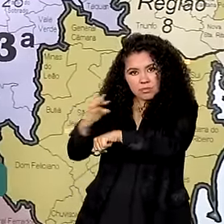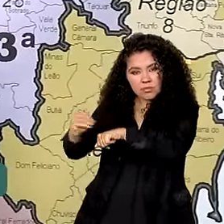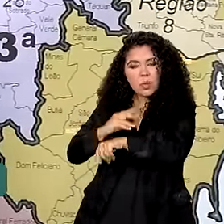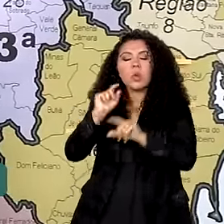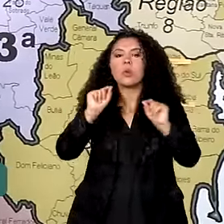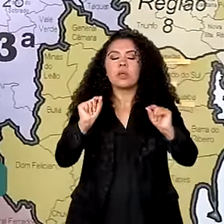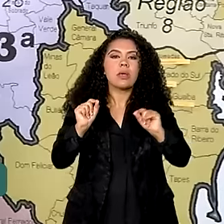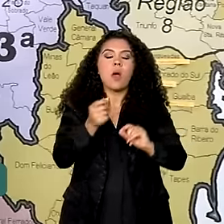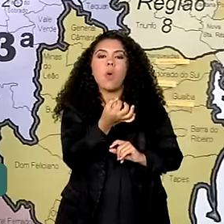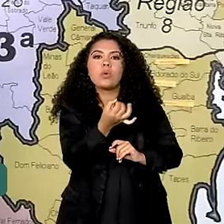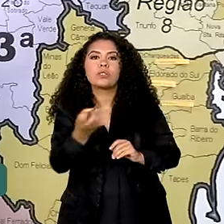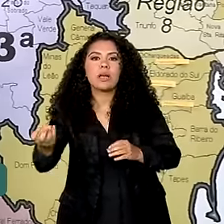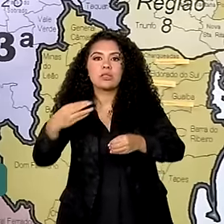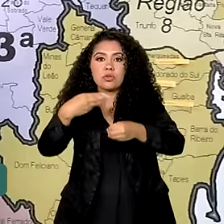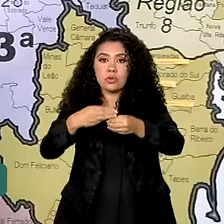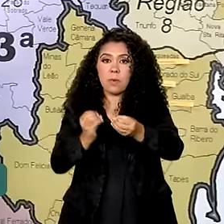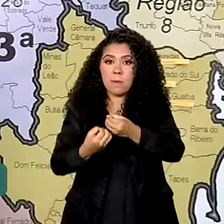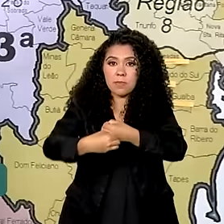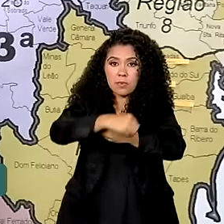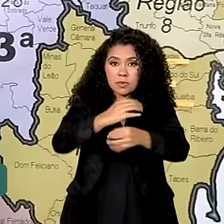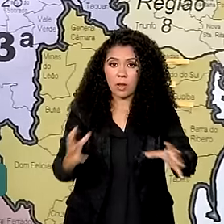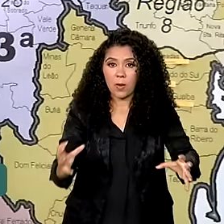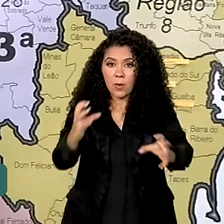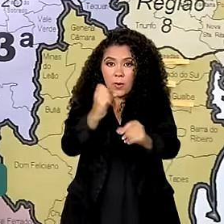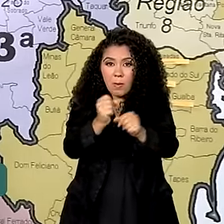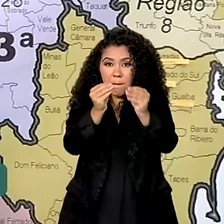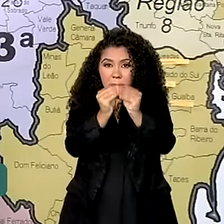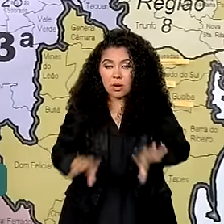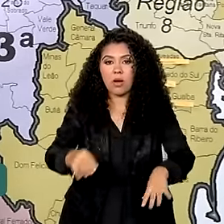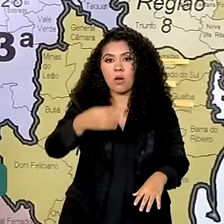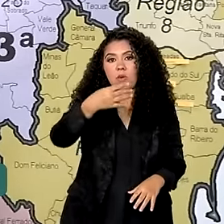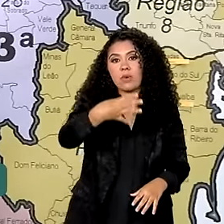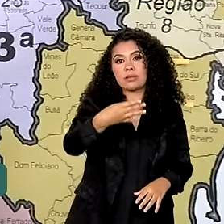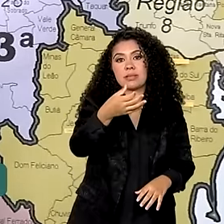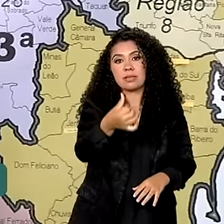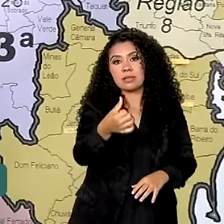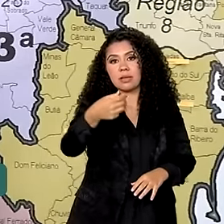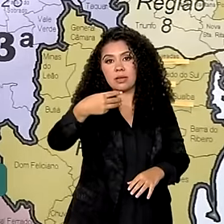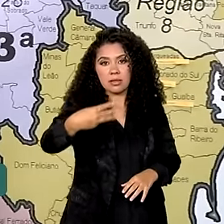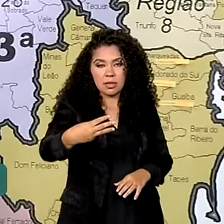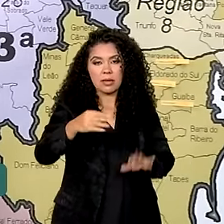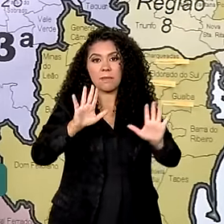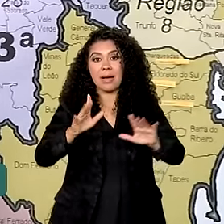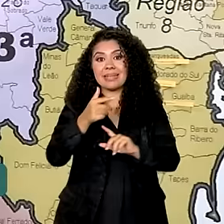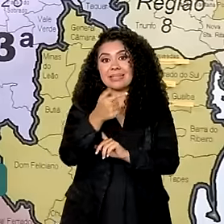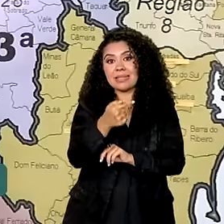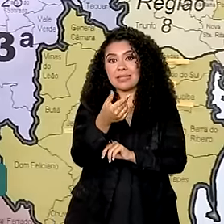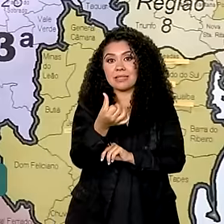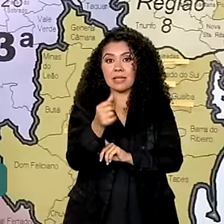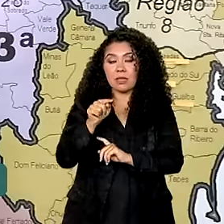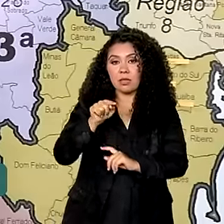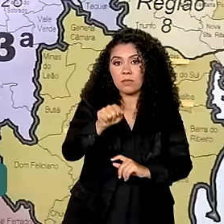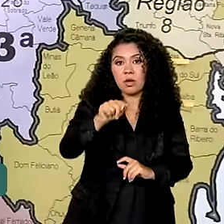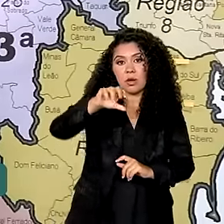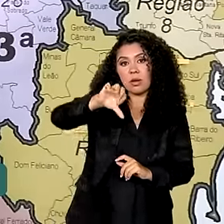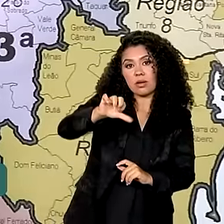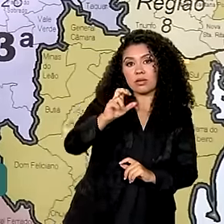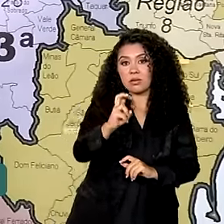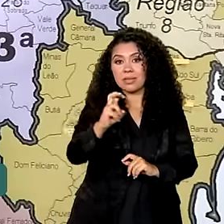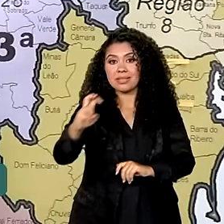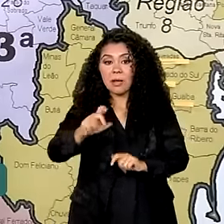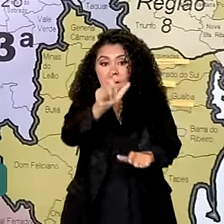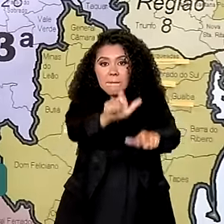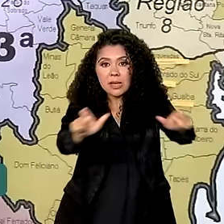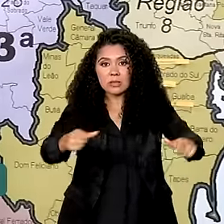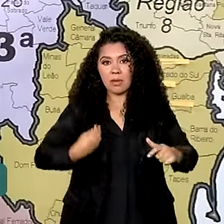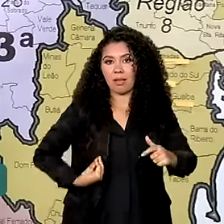cidades afetadas é 463, são 76.955 pessoas